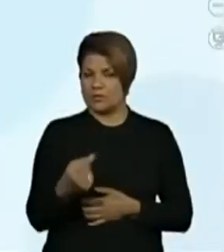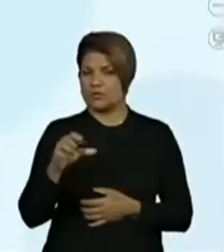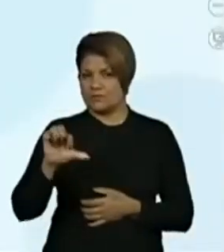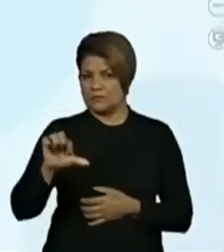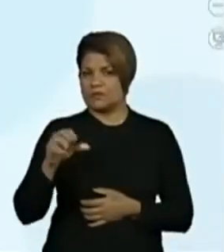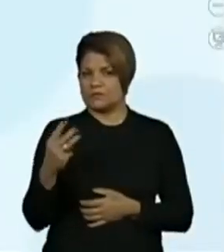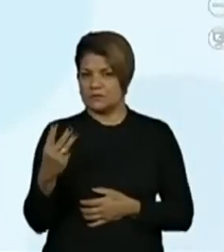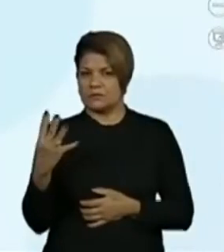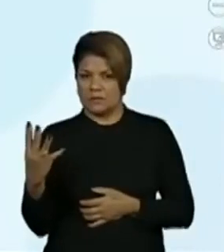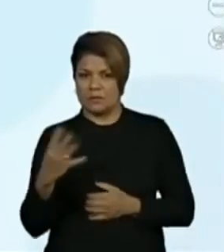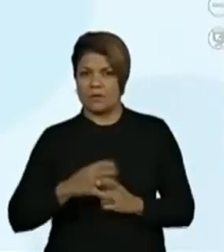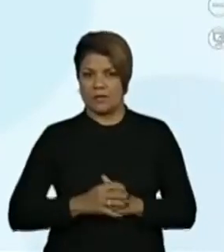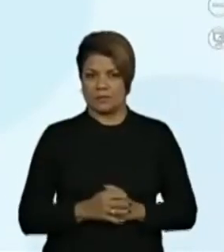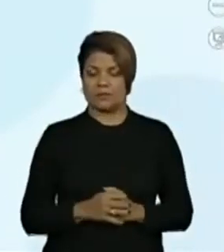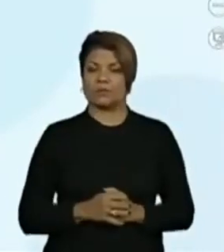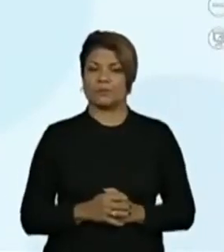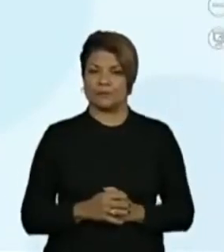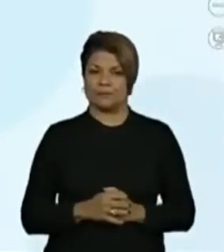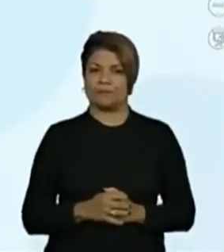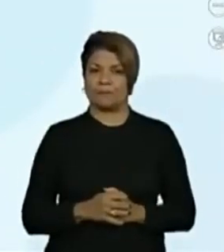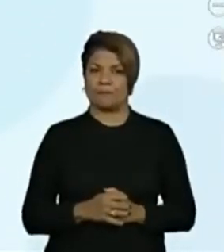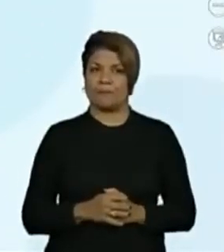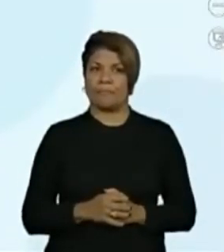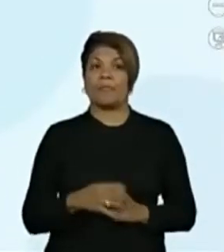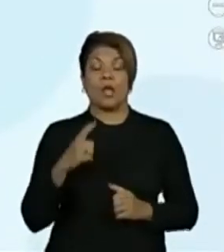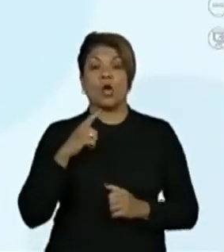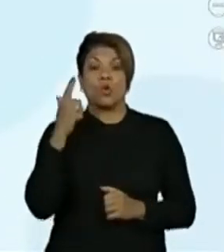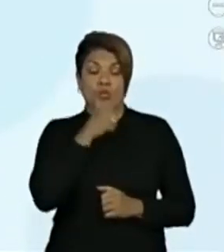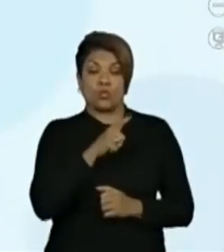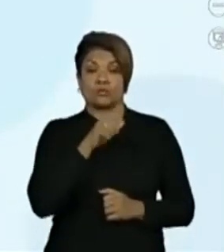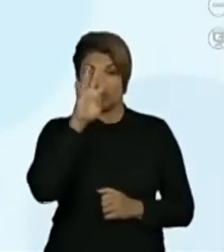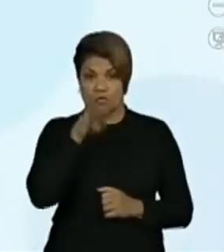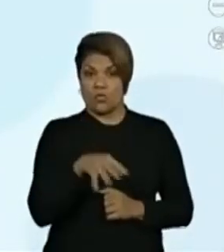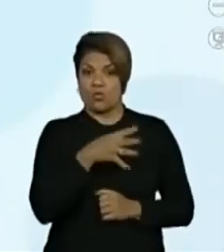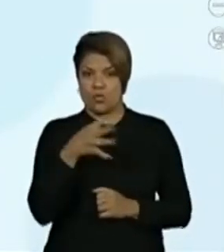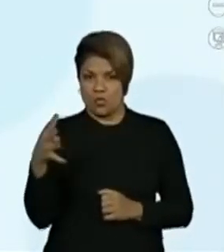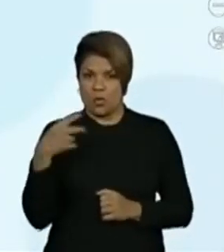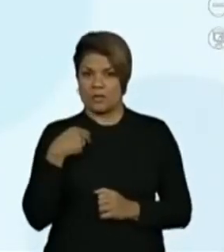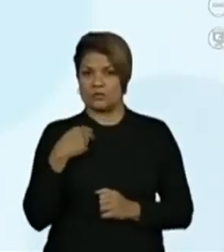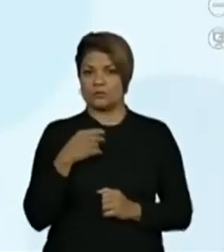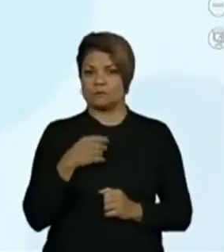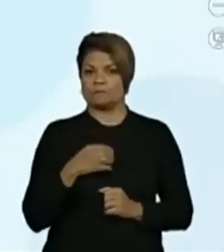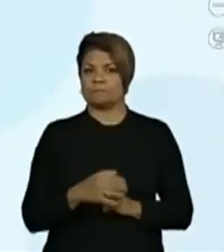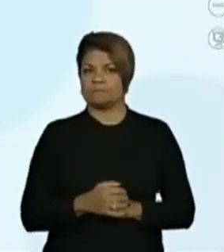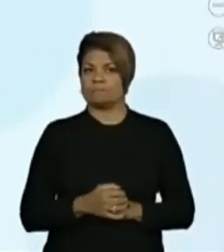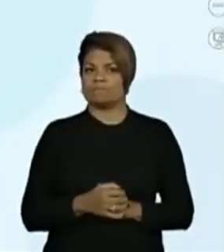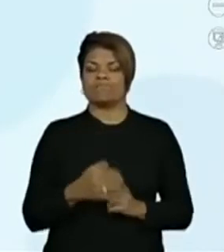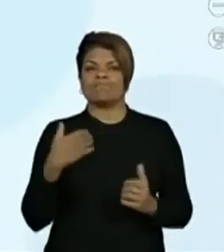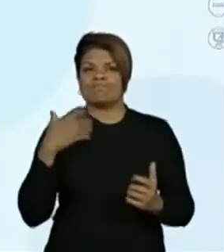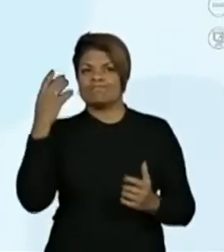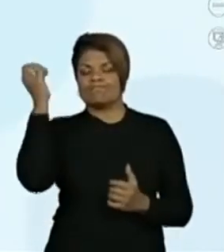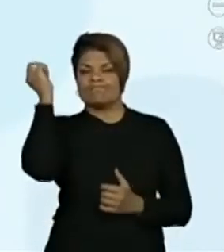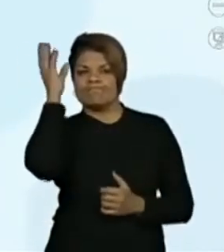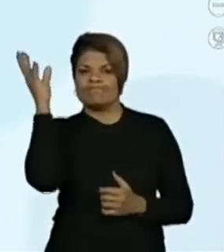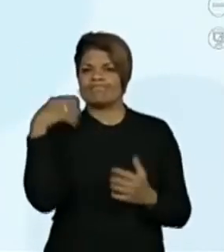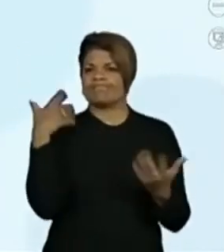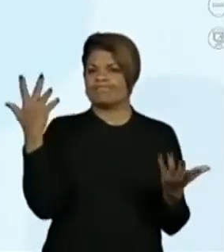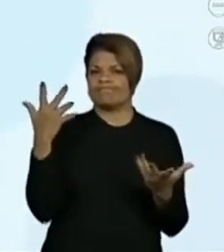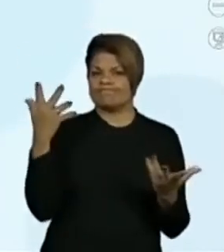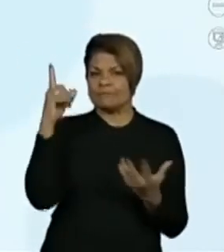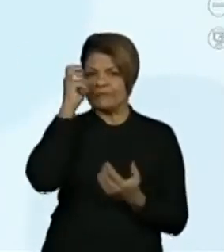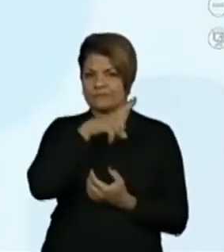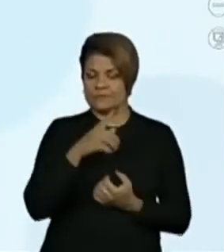671.934. Consigo fazer a leitura desse número com facilidade? Não consigo? Posso me